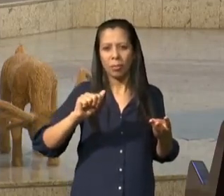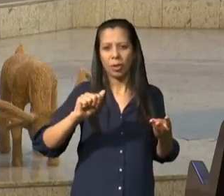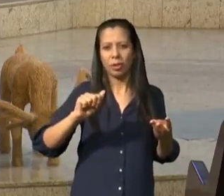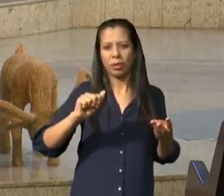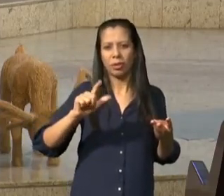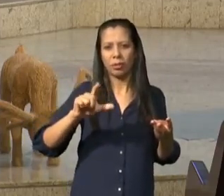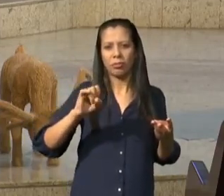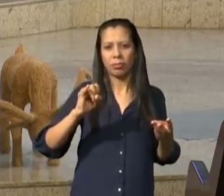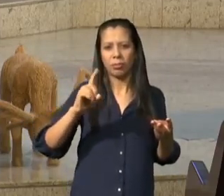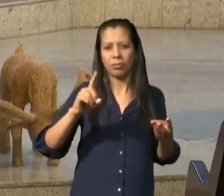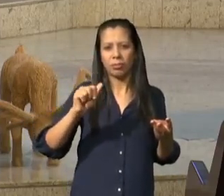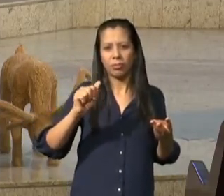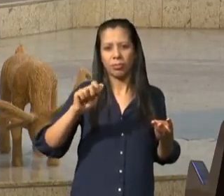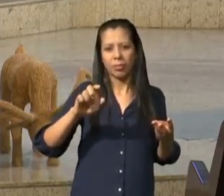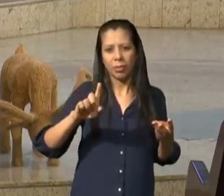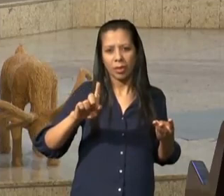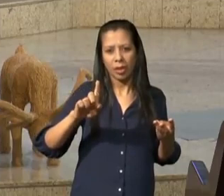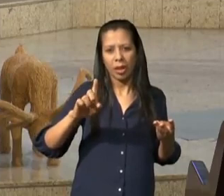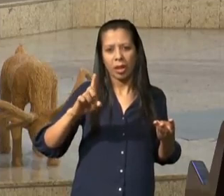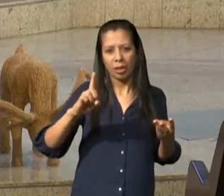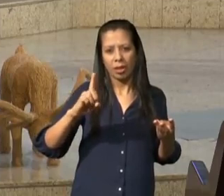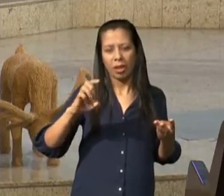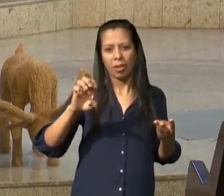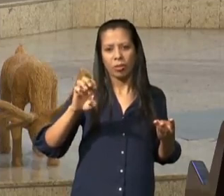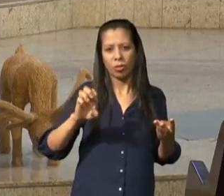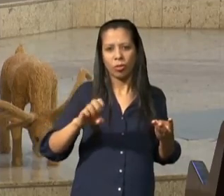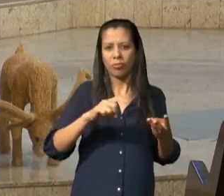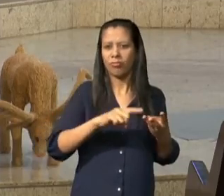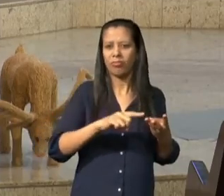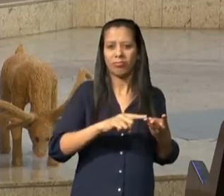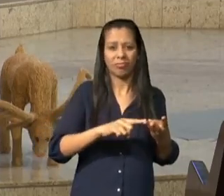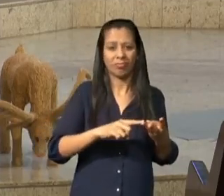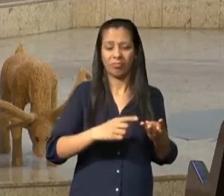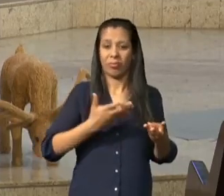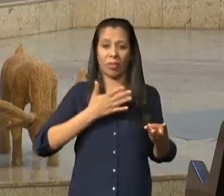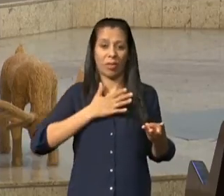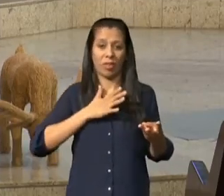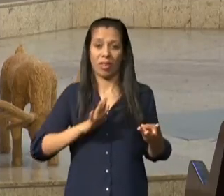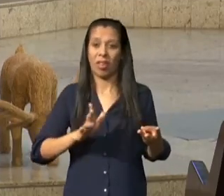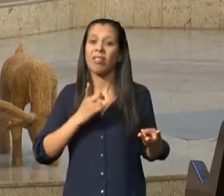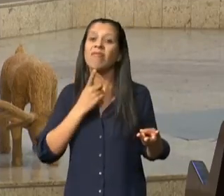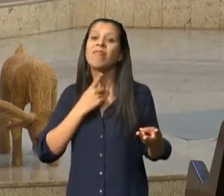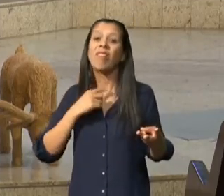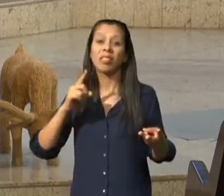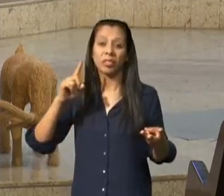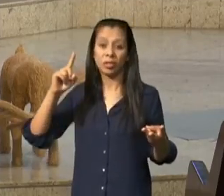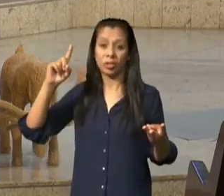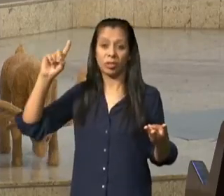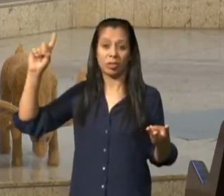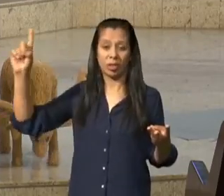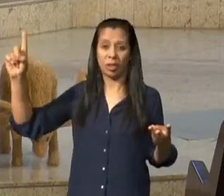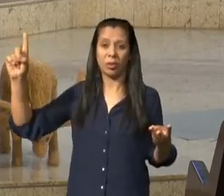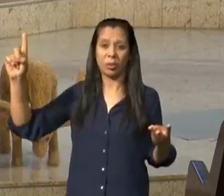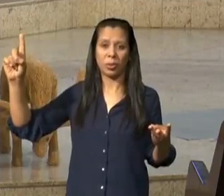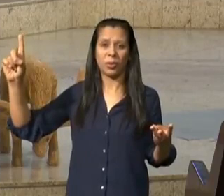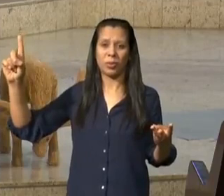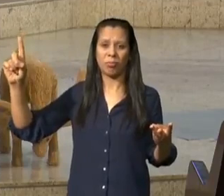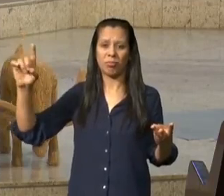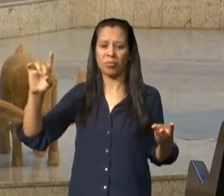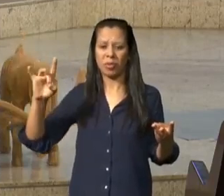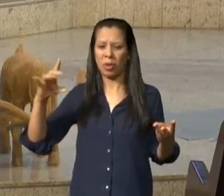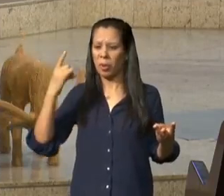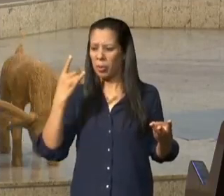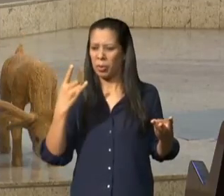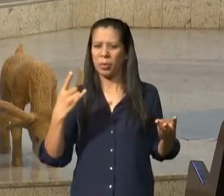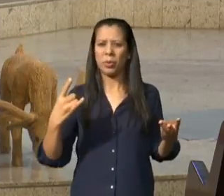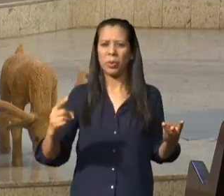mesmo em detrimento daquilo que Deus coloca diante de mim quando eu tento ao Senhor e